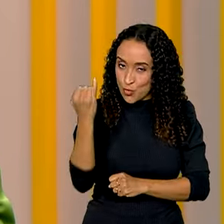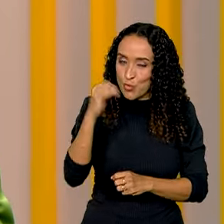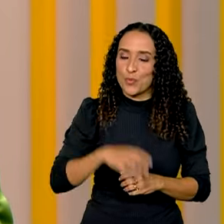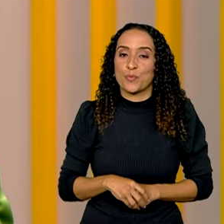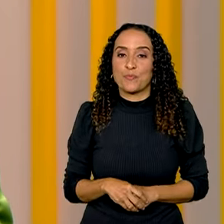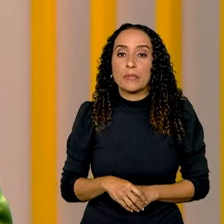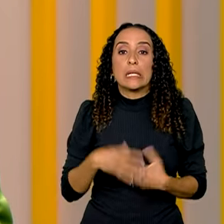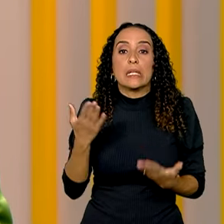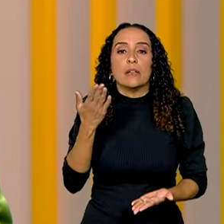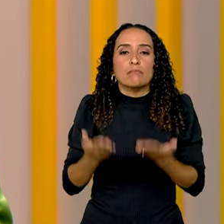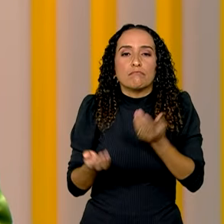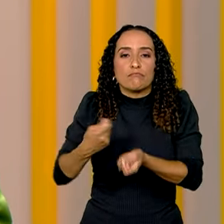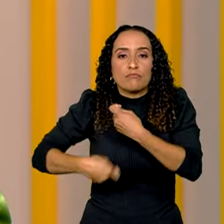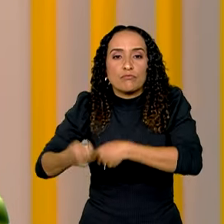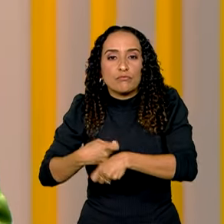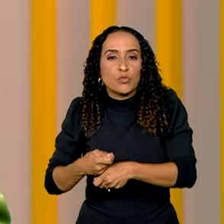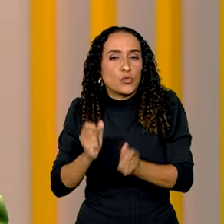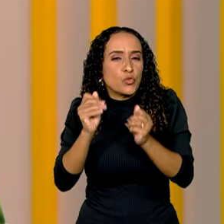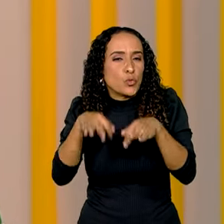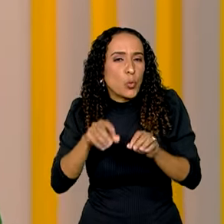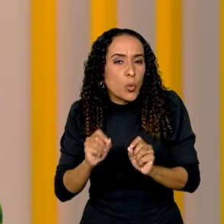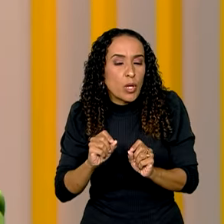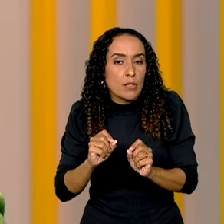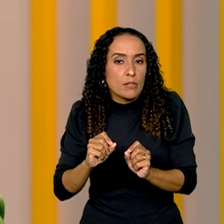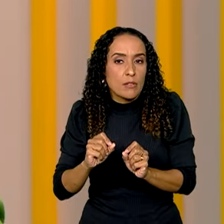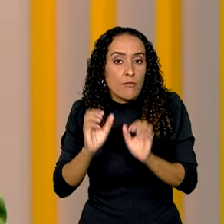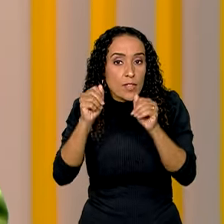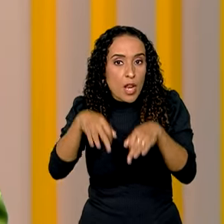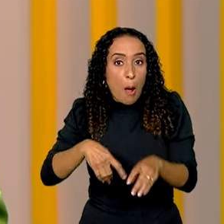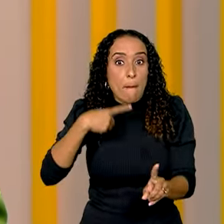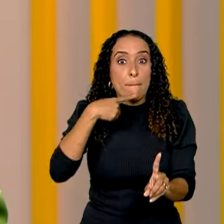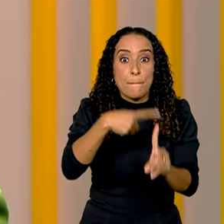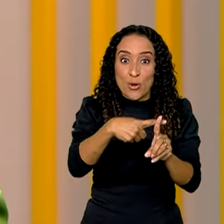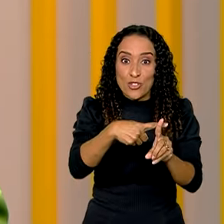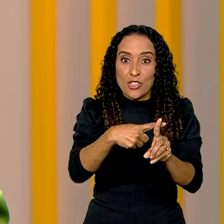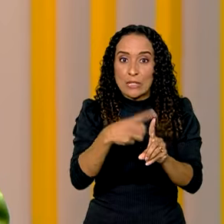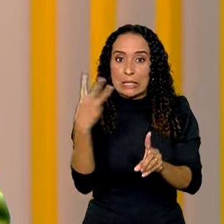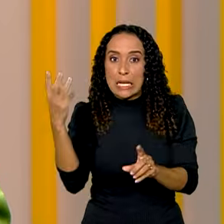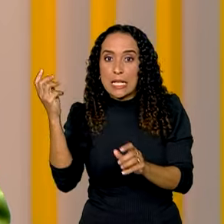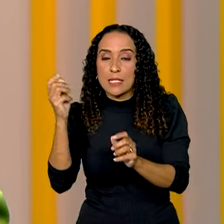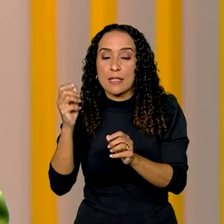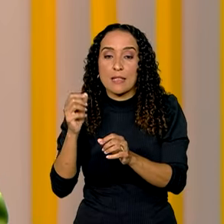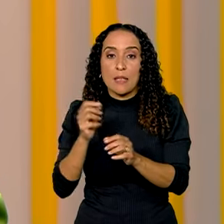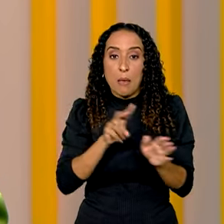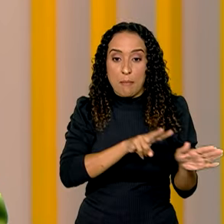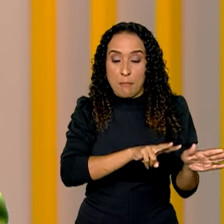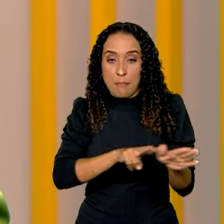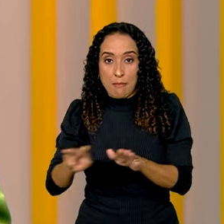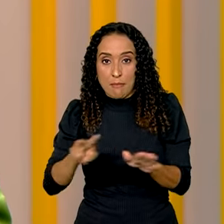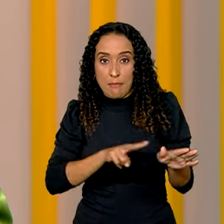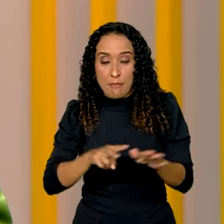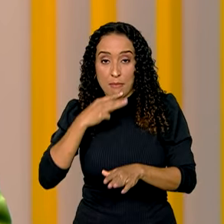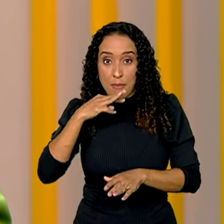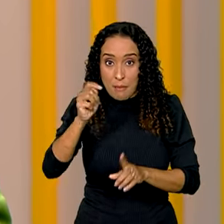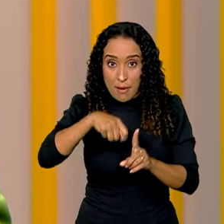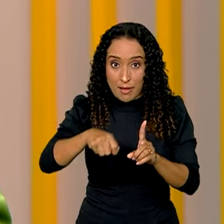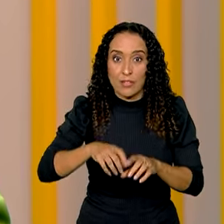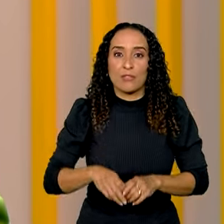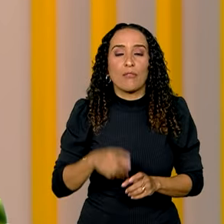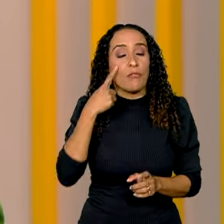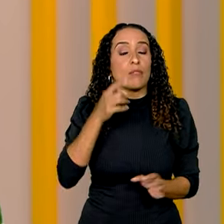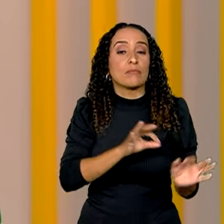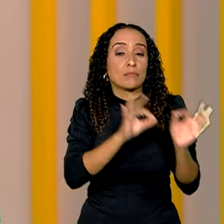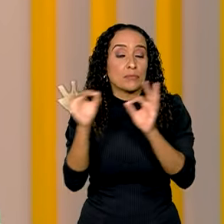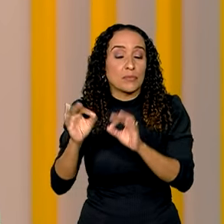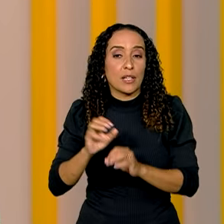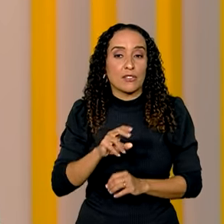Bem, a balança comercial fechou com saldo positivo as três primeiras semanas de março. Veja na reportagem de Pablo